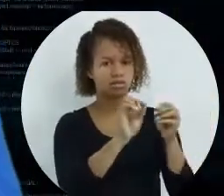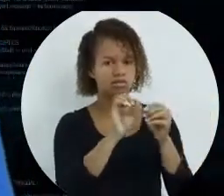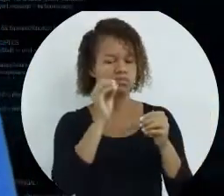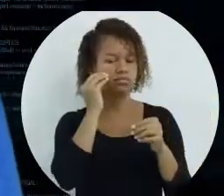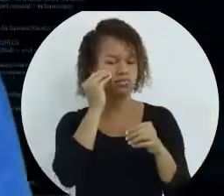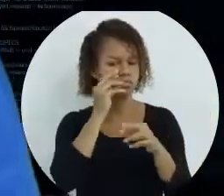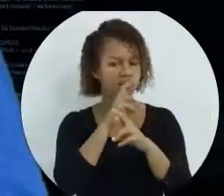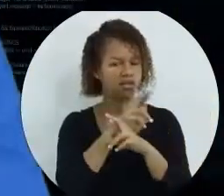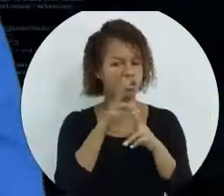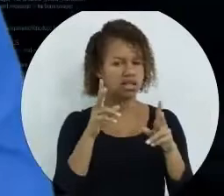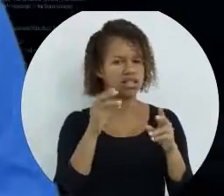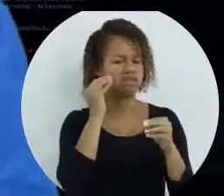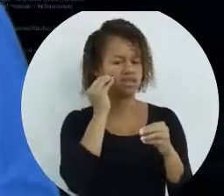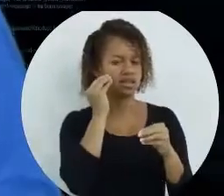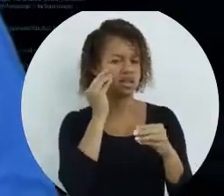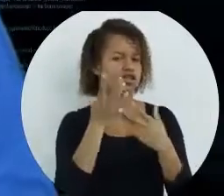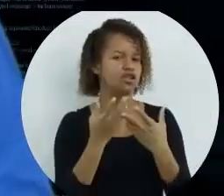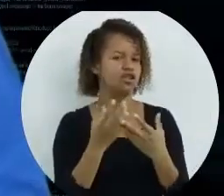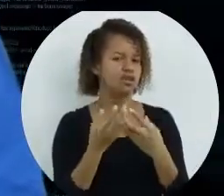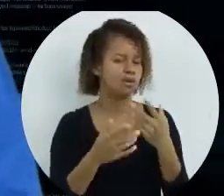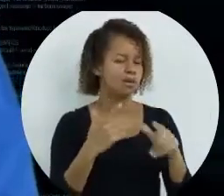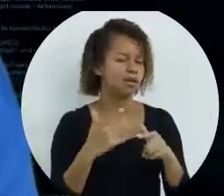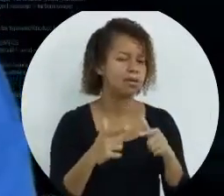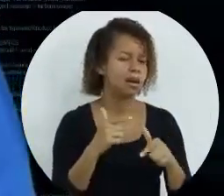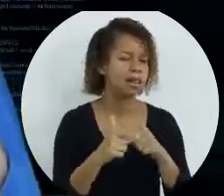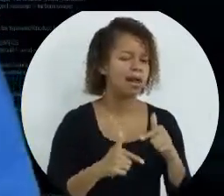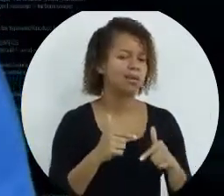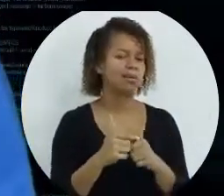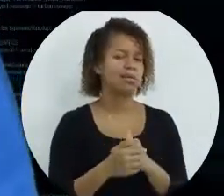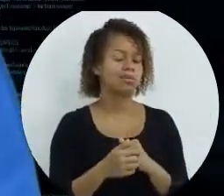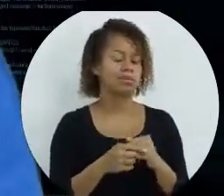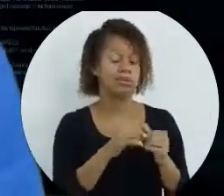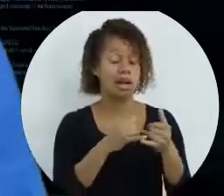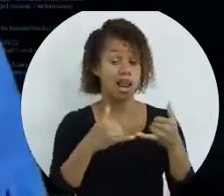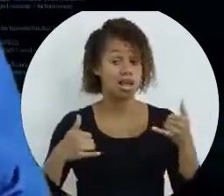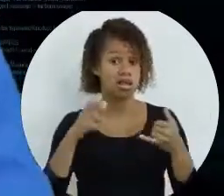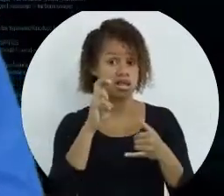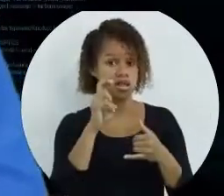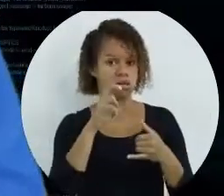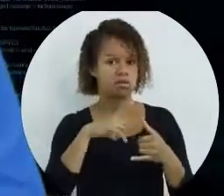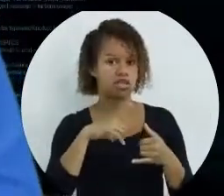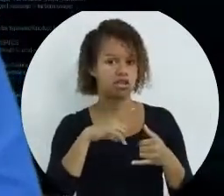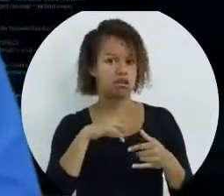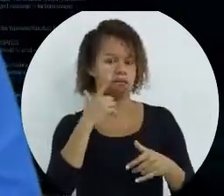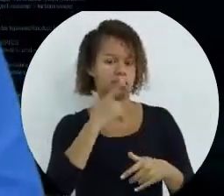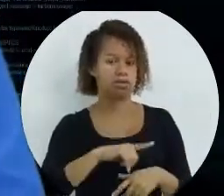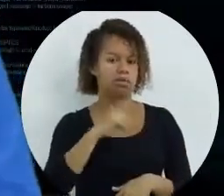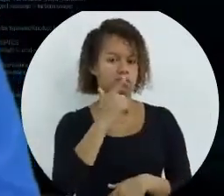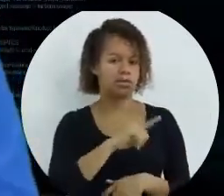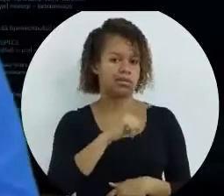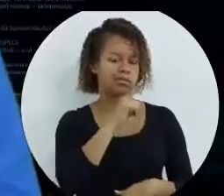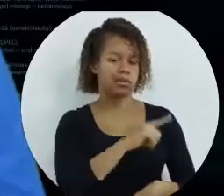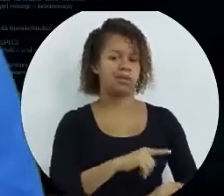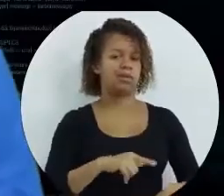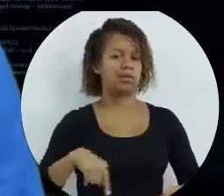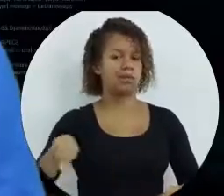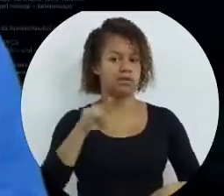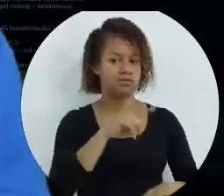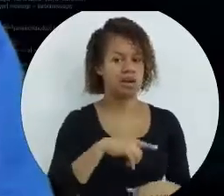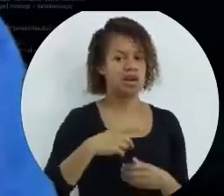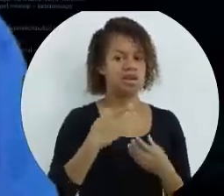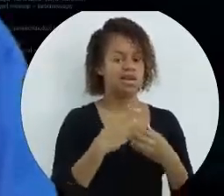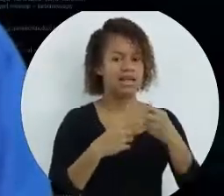testes e veja como é que ele é trabalhado. Na linha 5, gente tem a repetição. Então, vai,